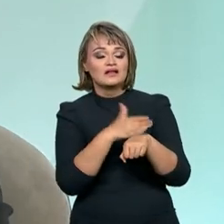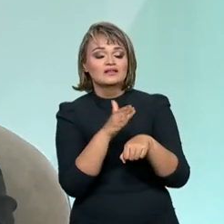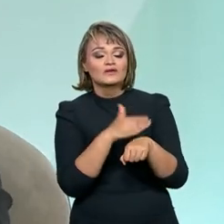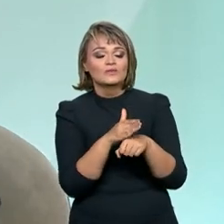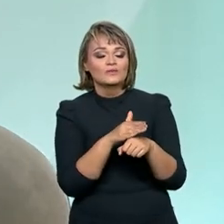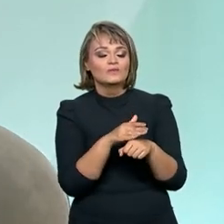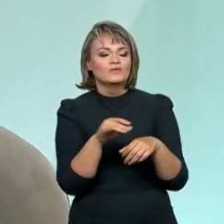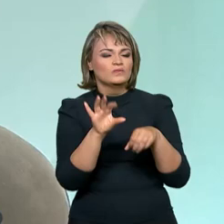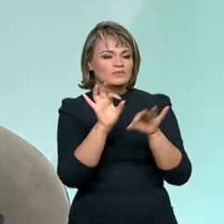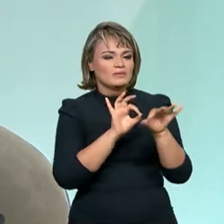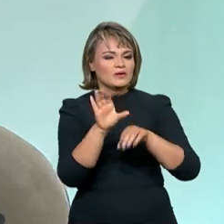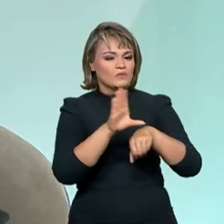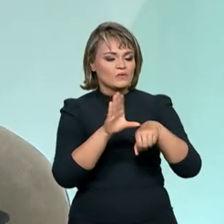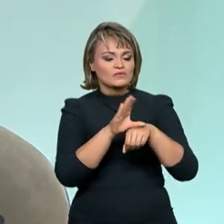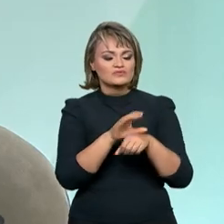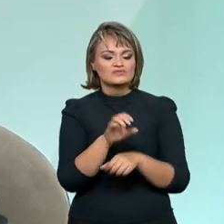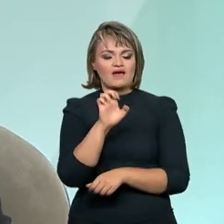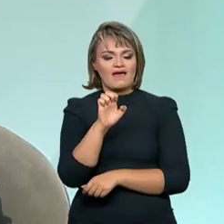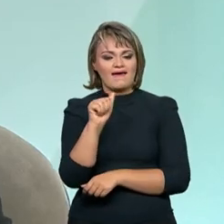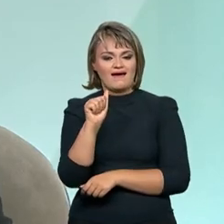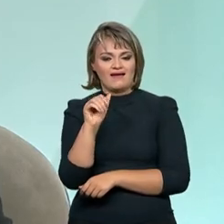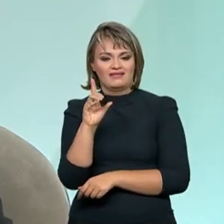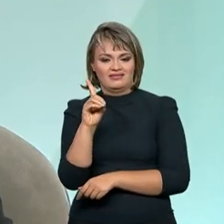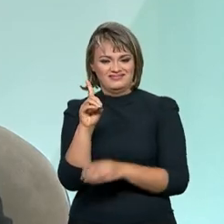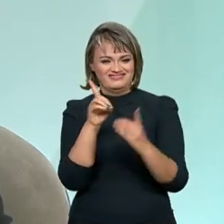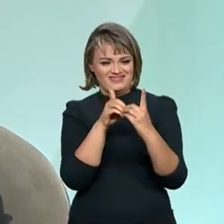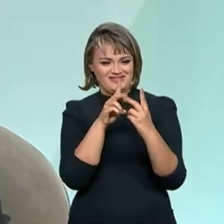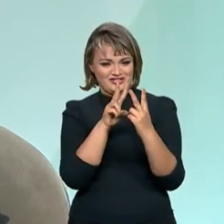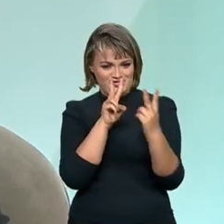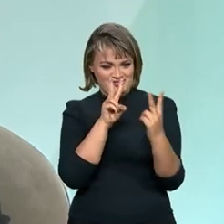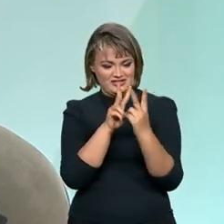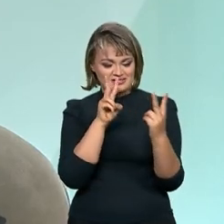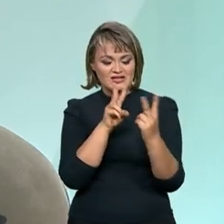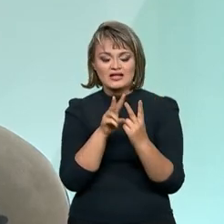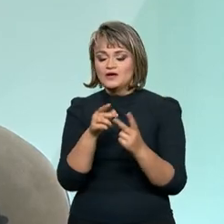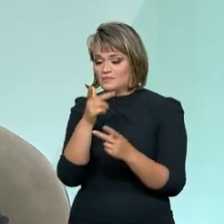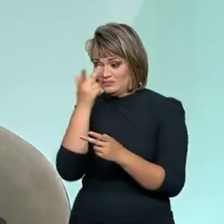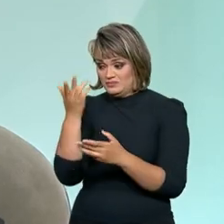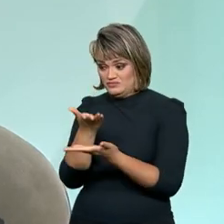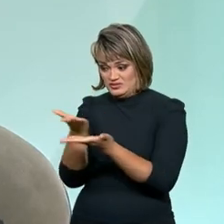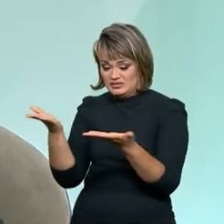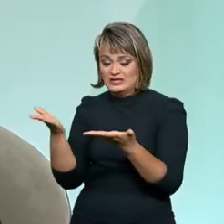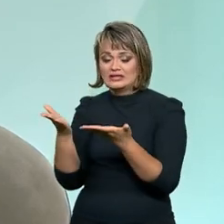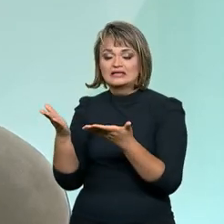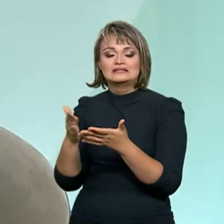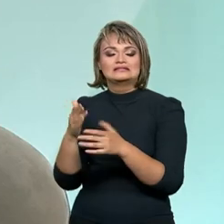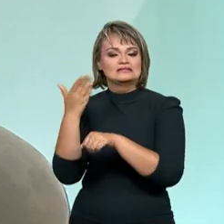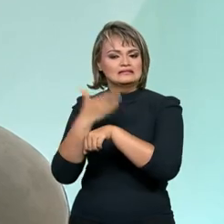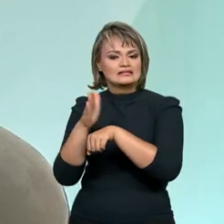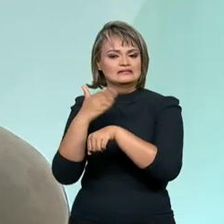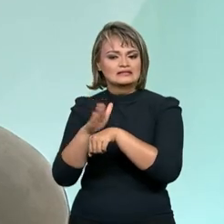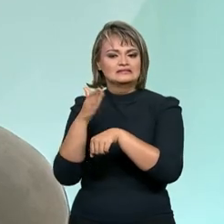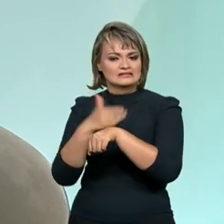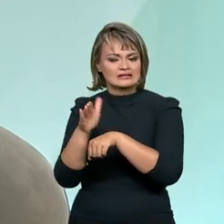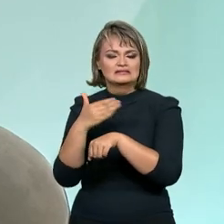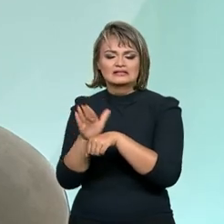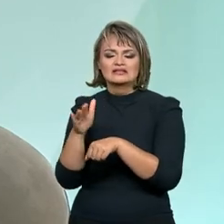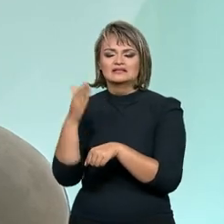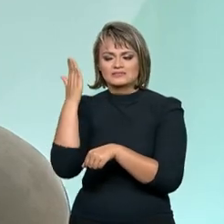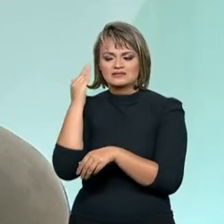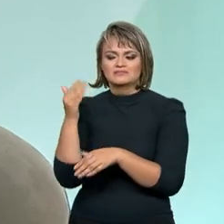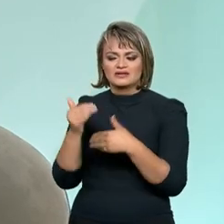estabelecer para os profissionais que têm atuação nesse campo, condições, ferramentas, metodologias para lidarem com essa